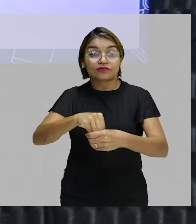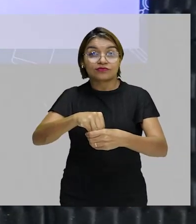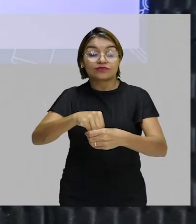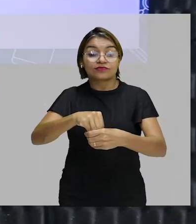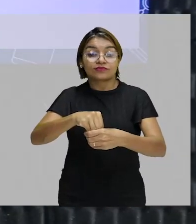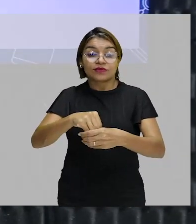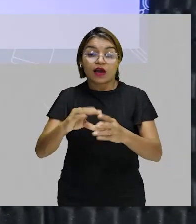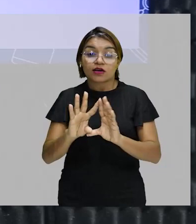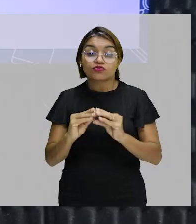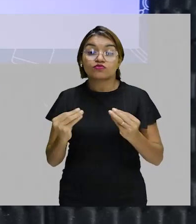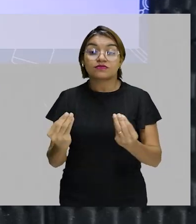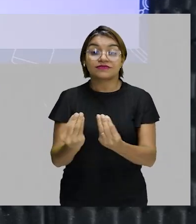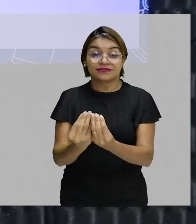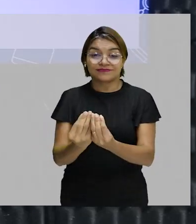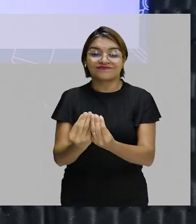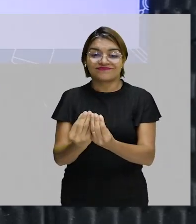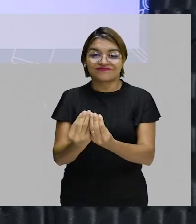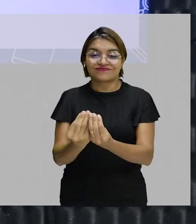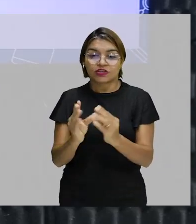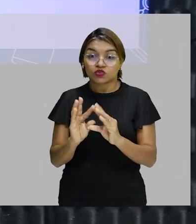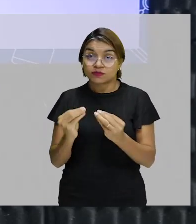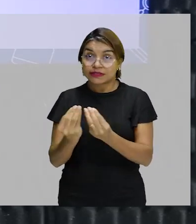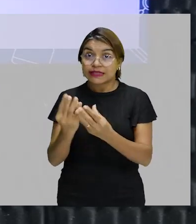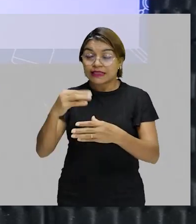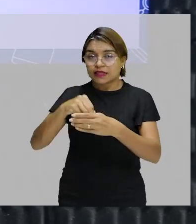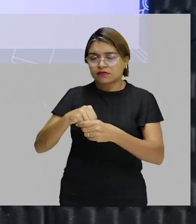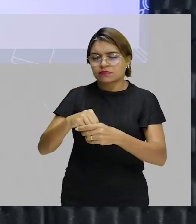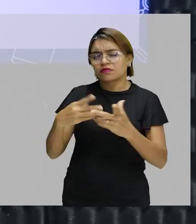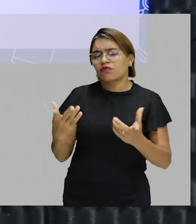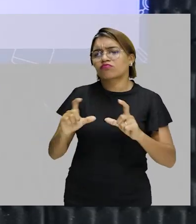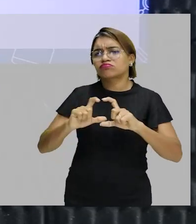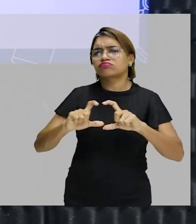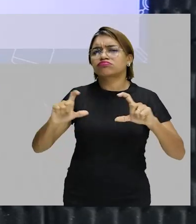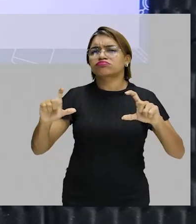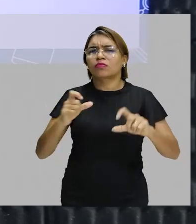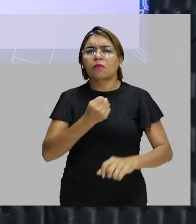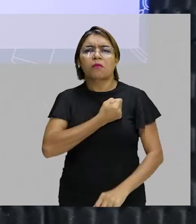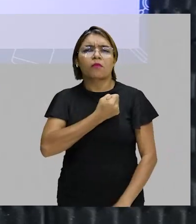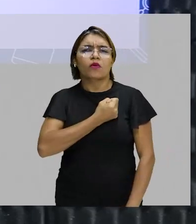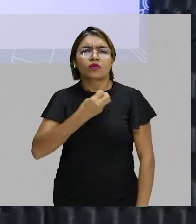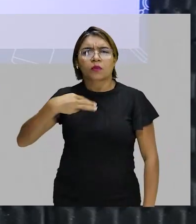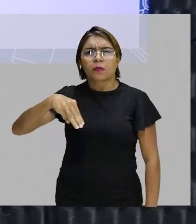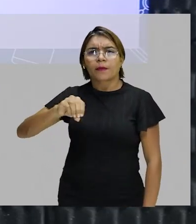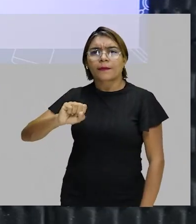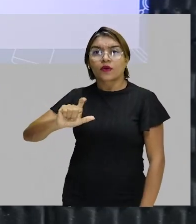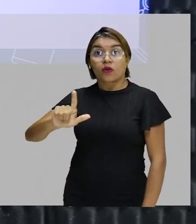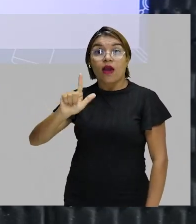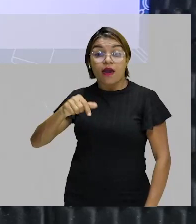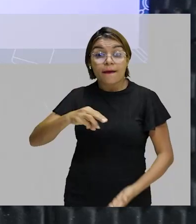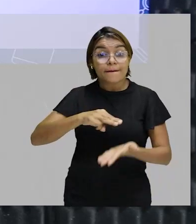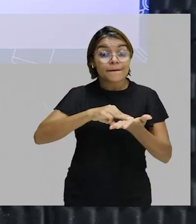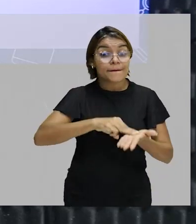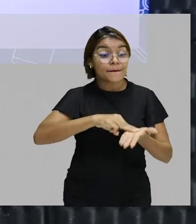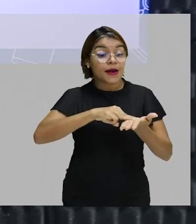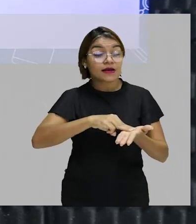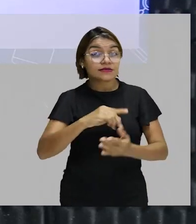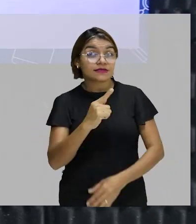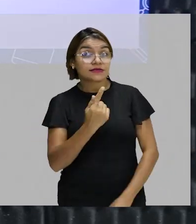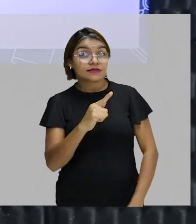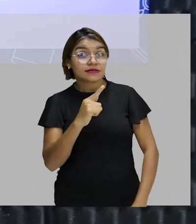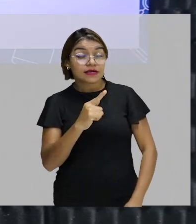amostra. Certo? Então, qual é a expressão para o número de mols? É a massa em gramas